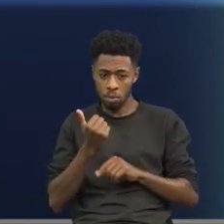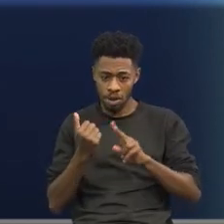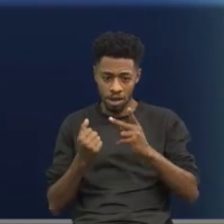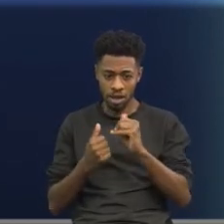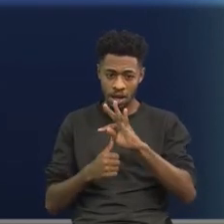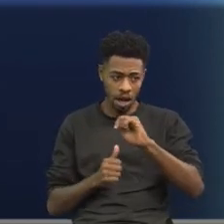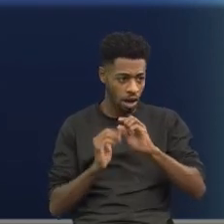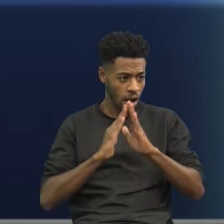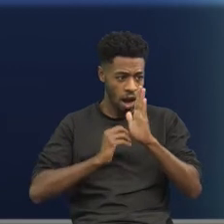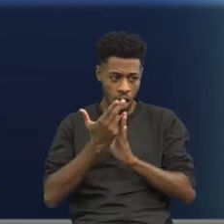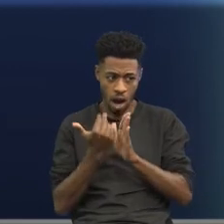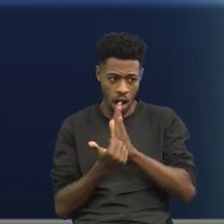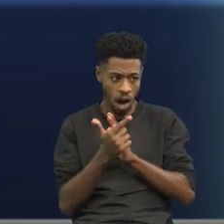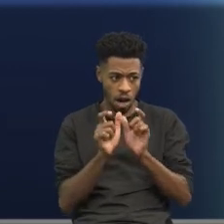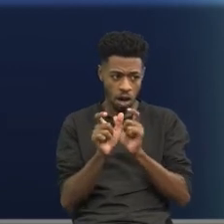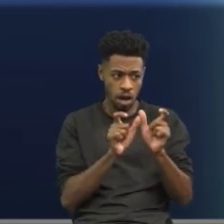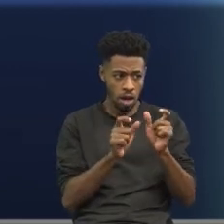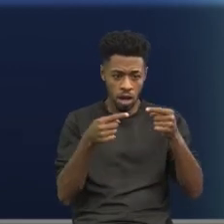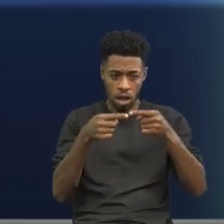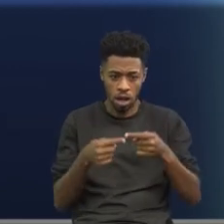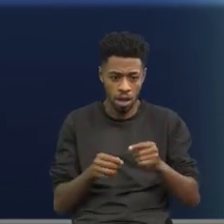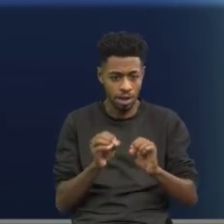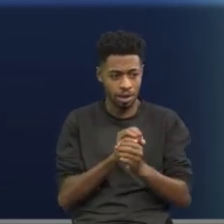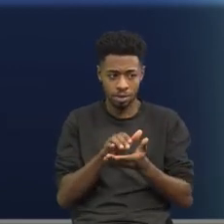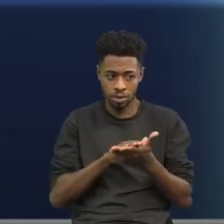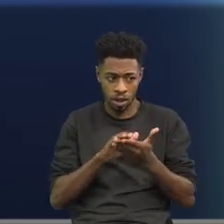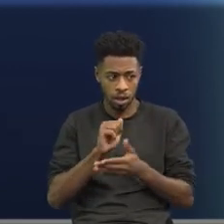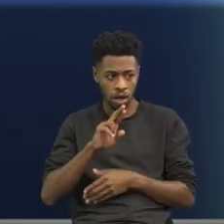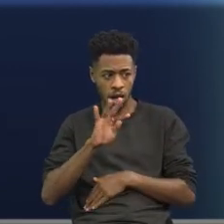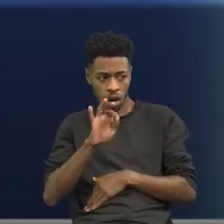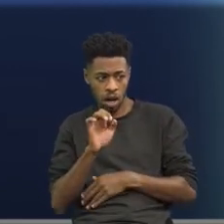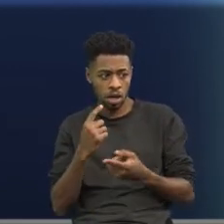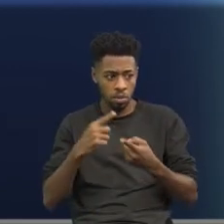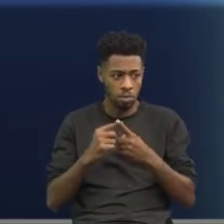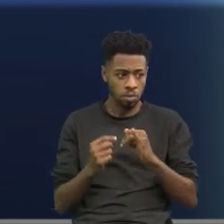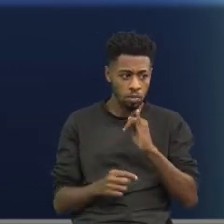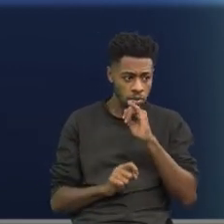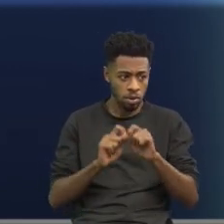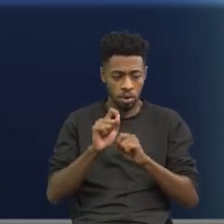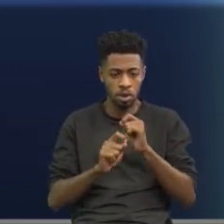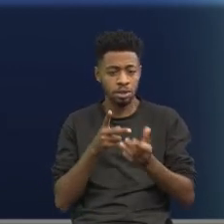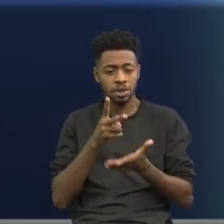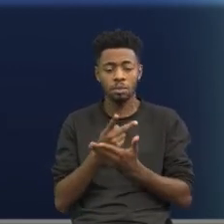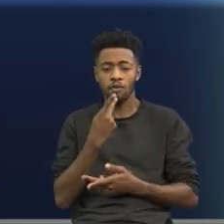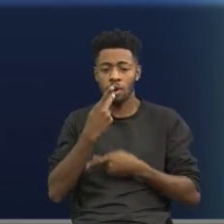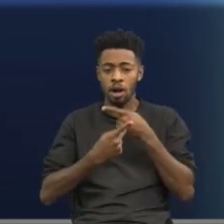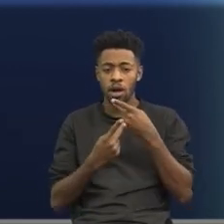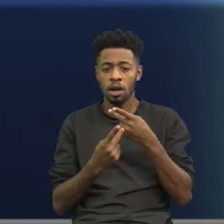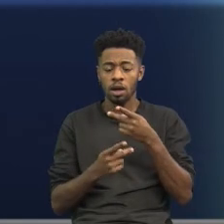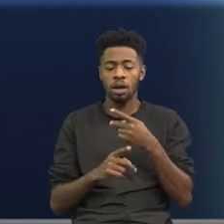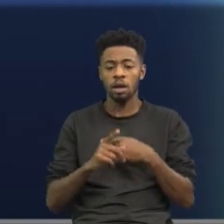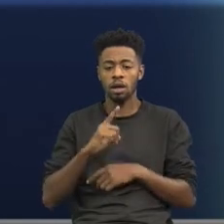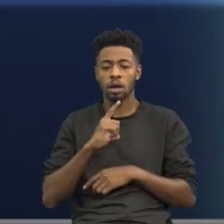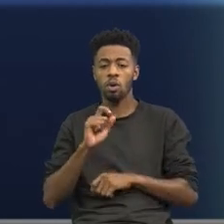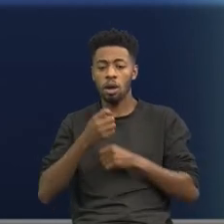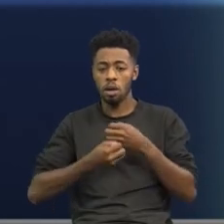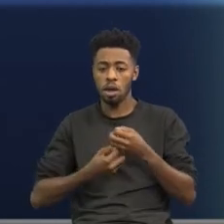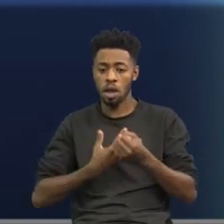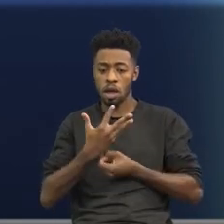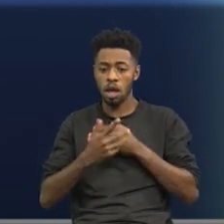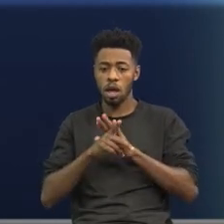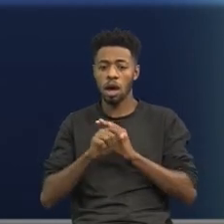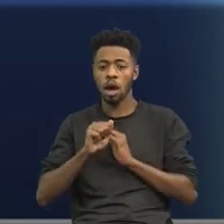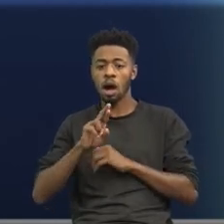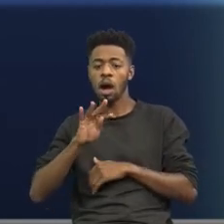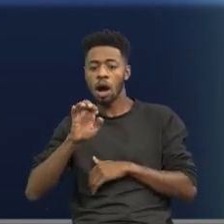arte! E nunca rimos termos cognatos. Que arte! Vamos lembrar que os parnasianos defendiam o lema parnasiano, era o lema da